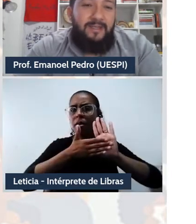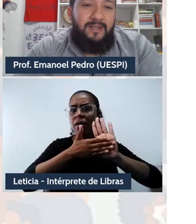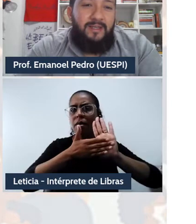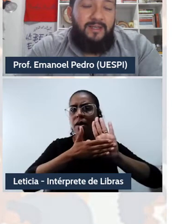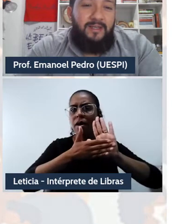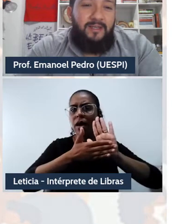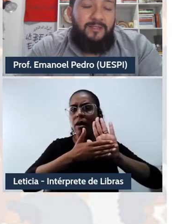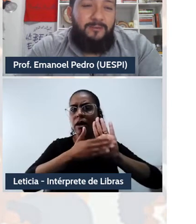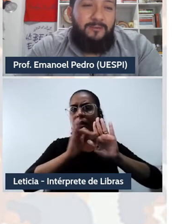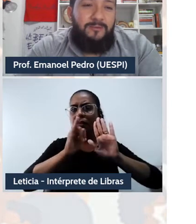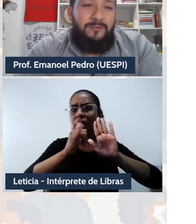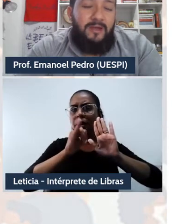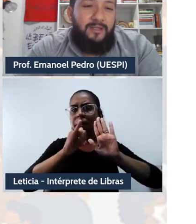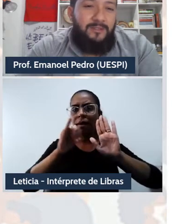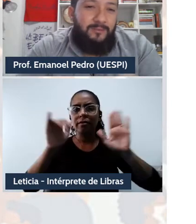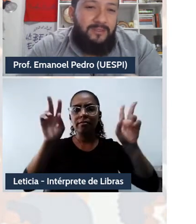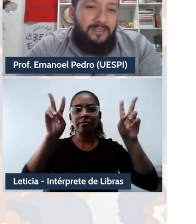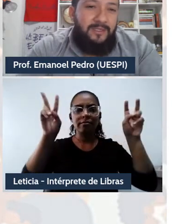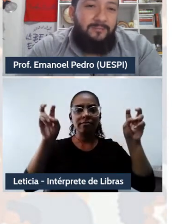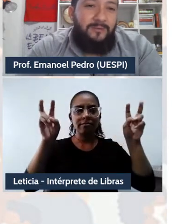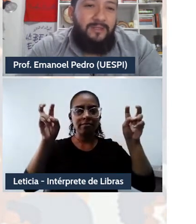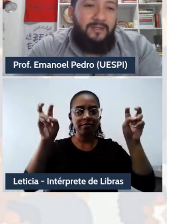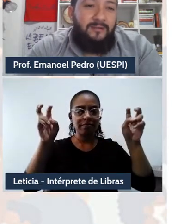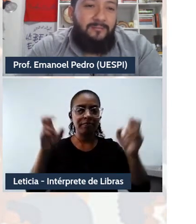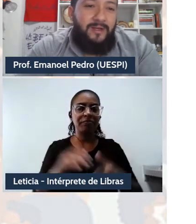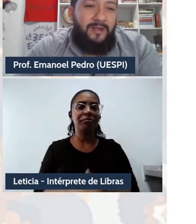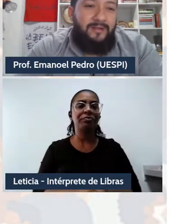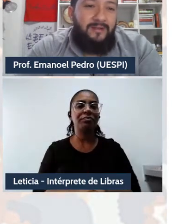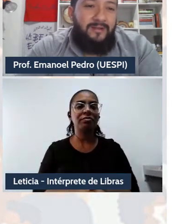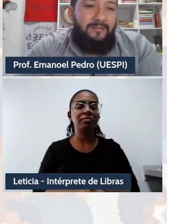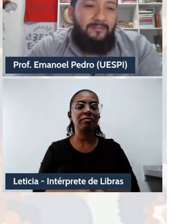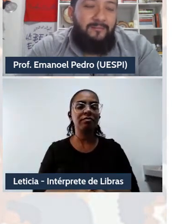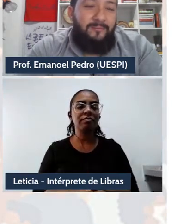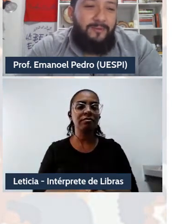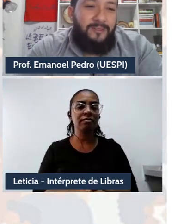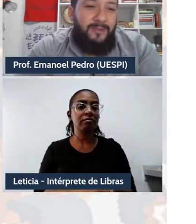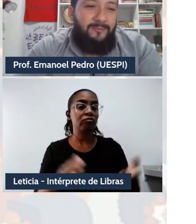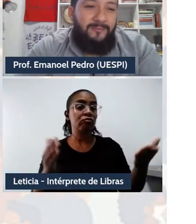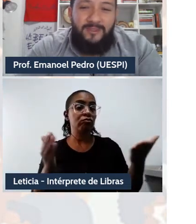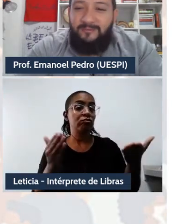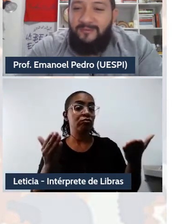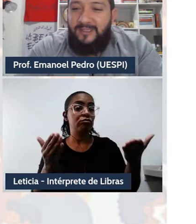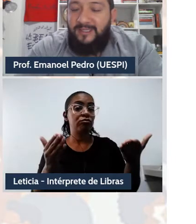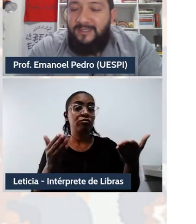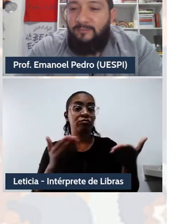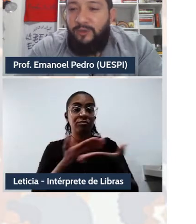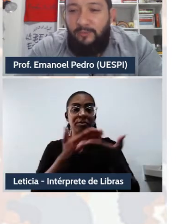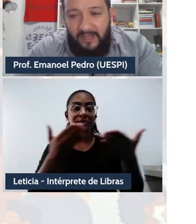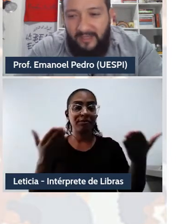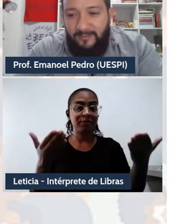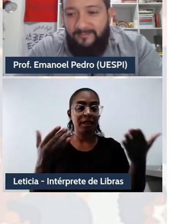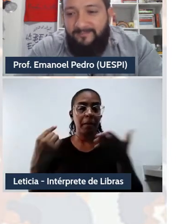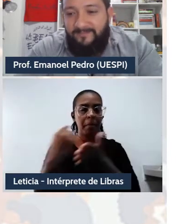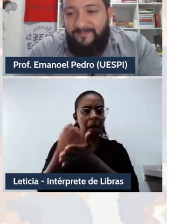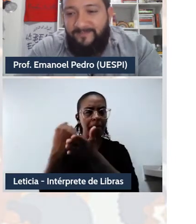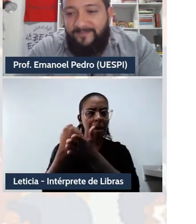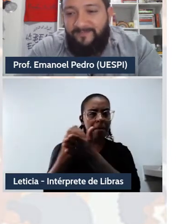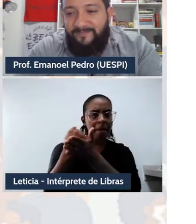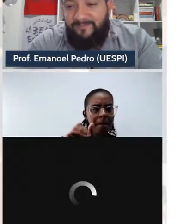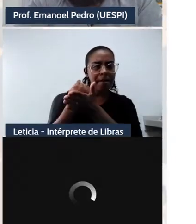e estou à disposição, portanto, para futuras perguntas de vocês. Muito obrigado.